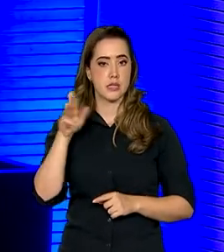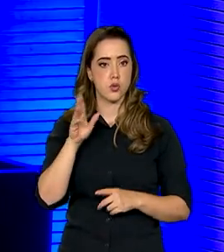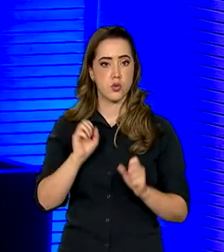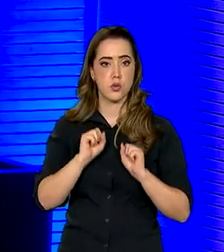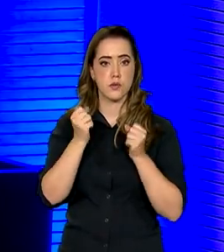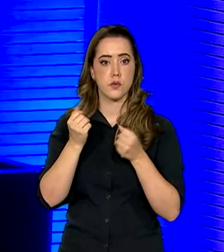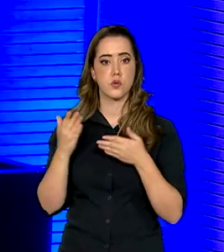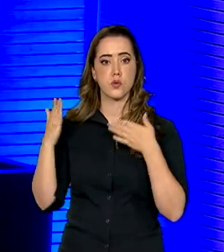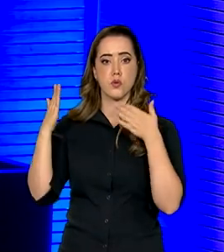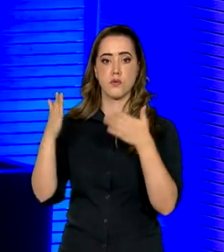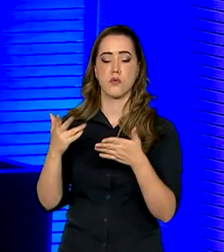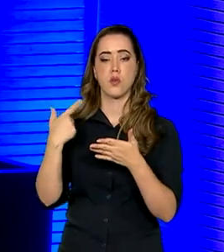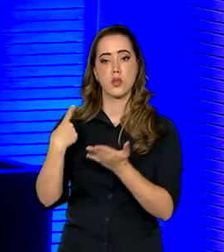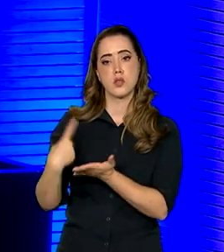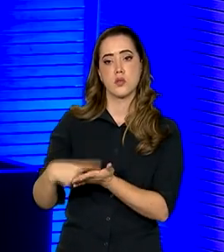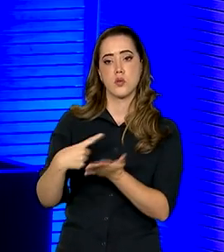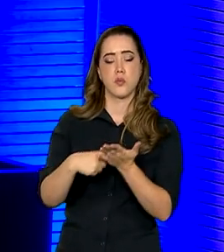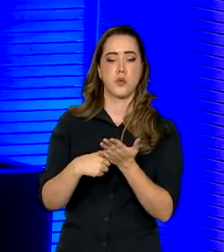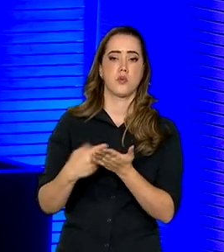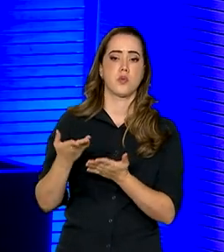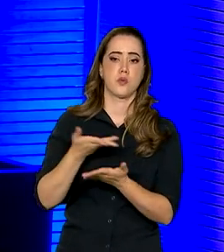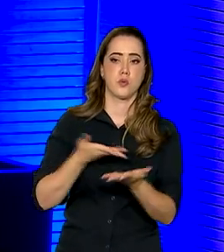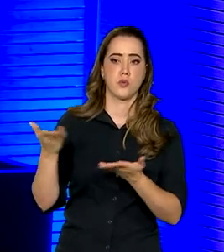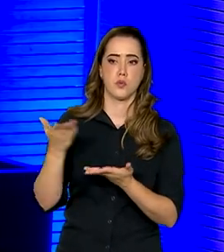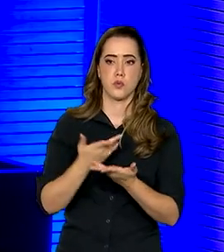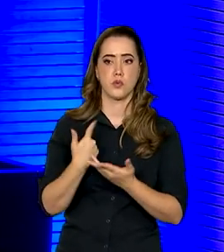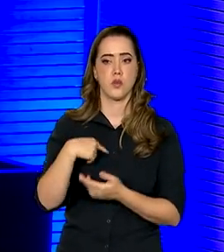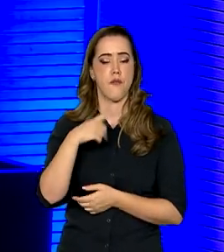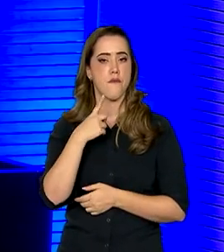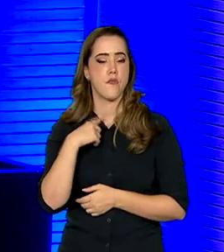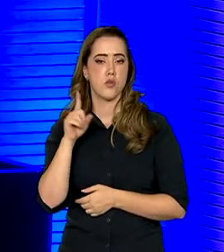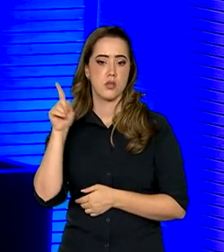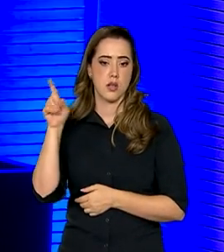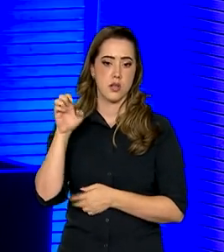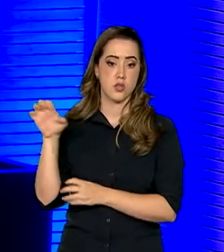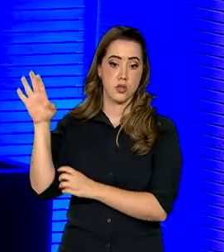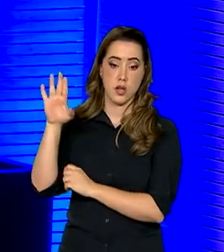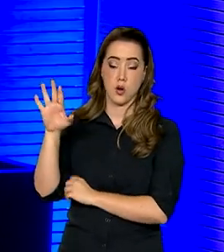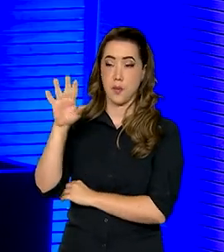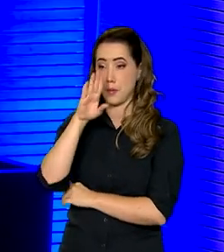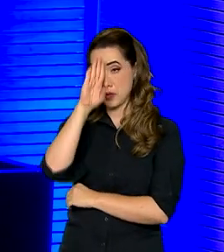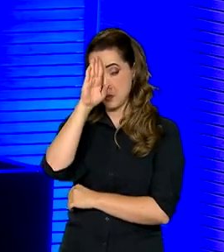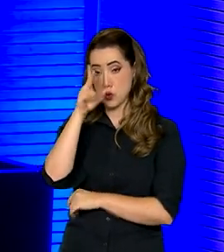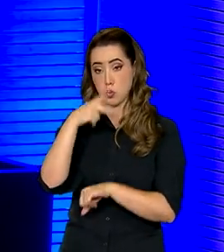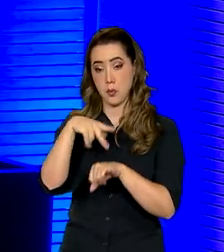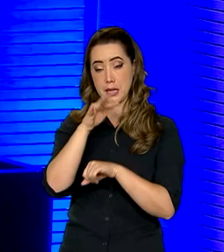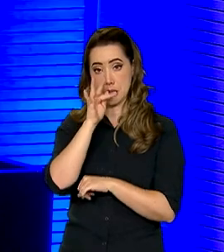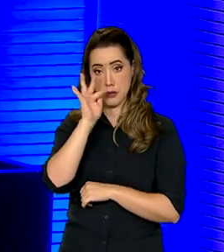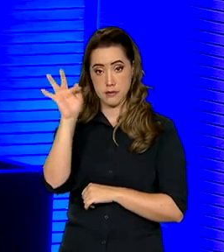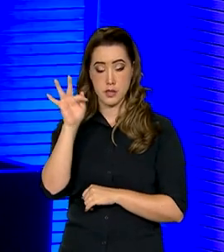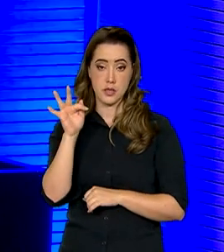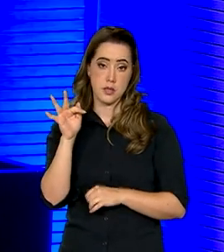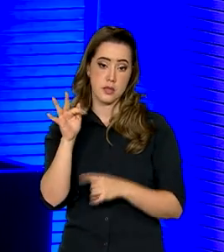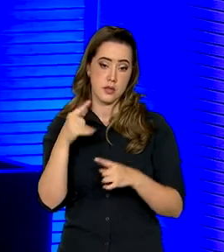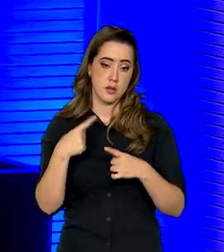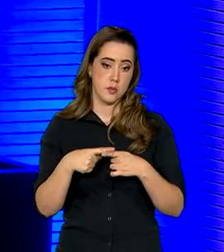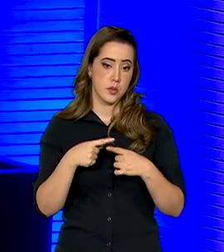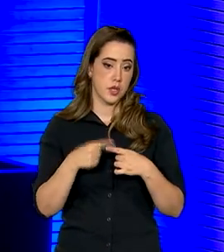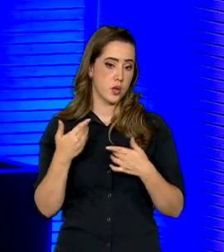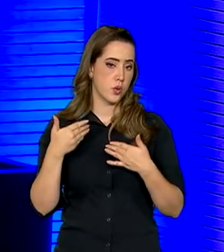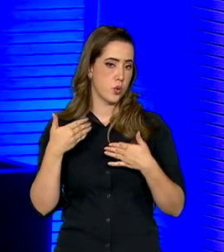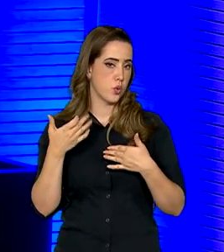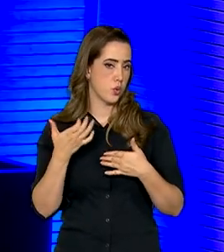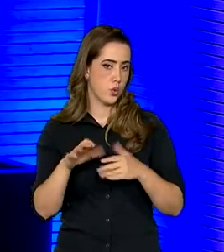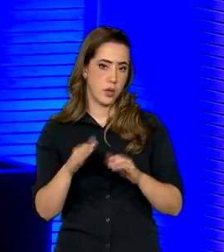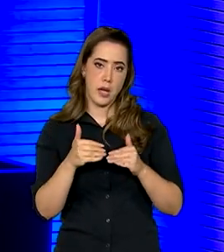nessa tarefa de firmar o acordo. Há resistência na Europa, sobretudo da França, em relação à abertura